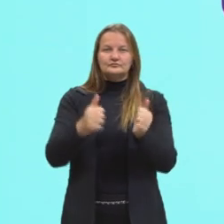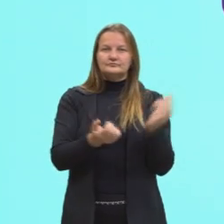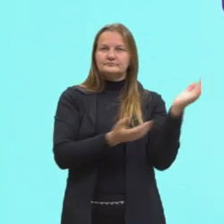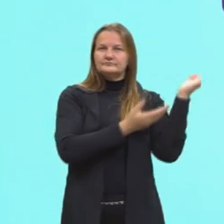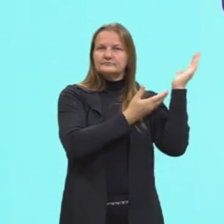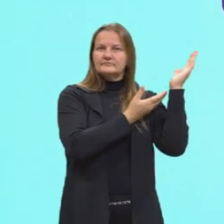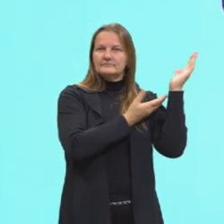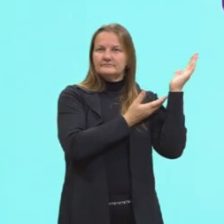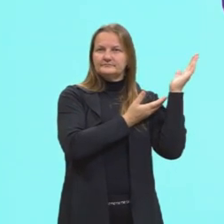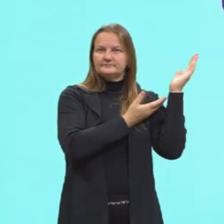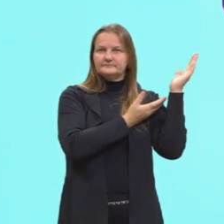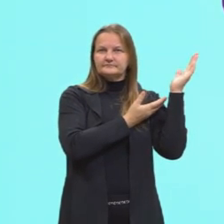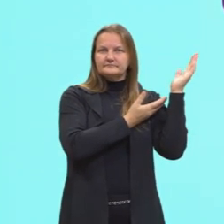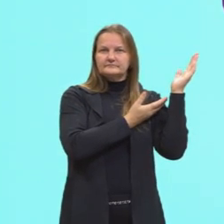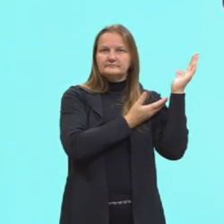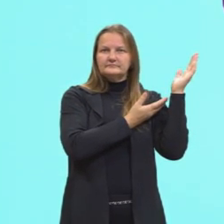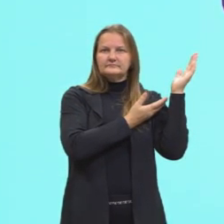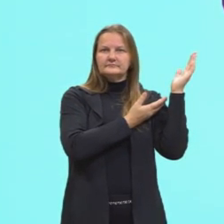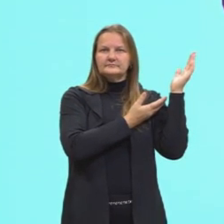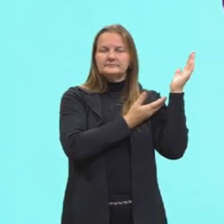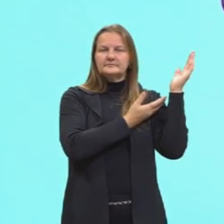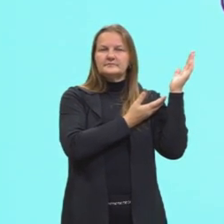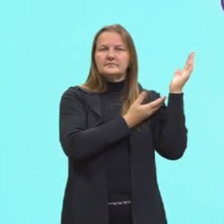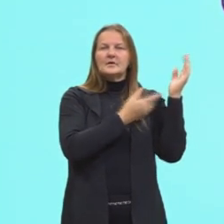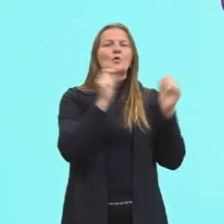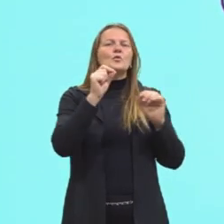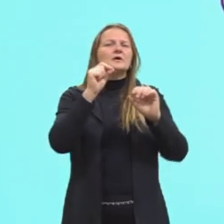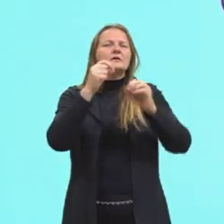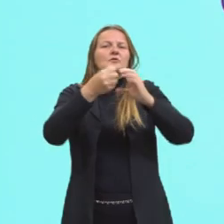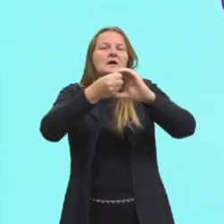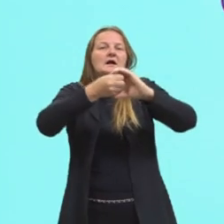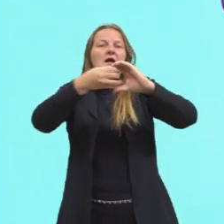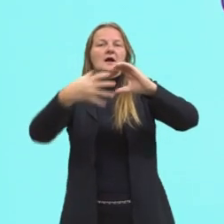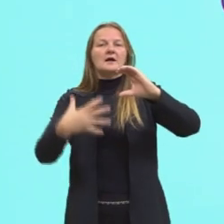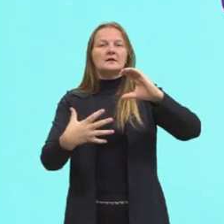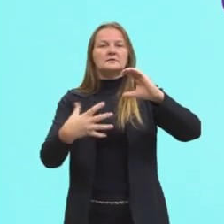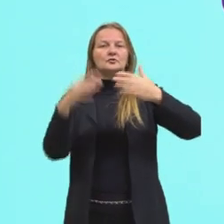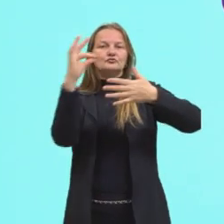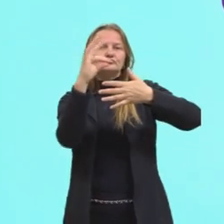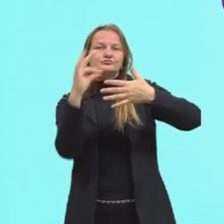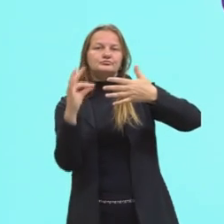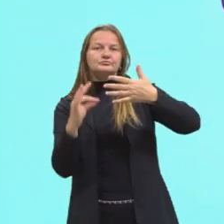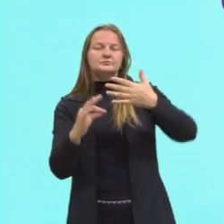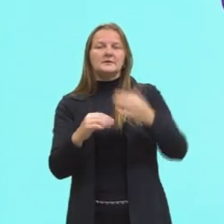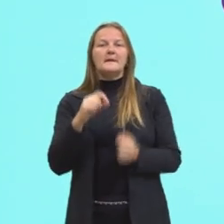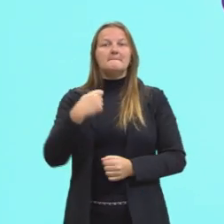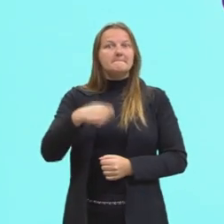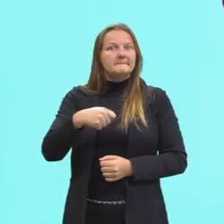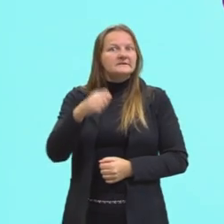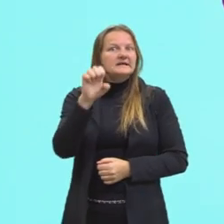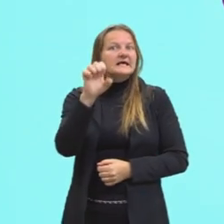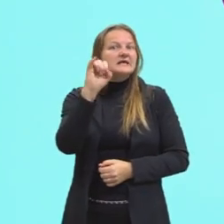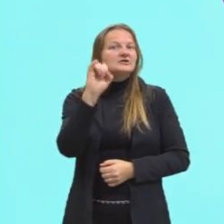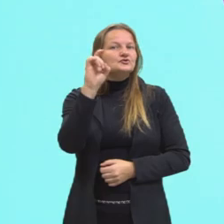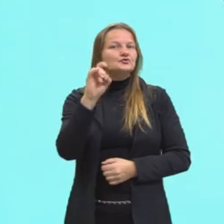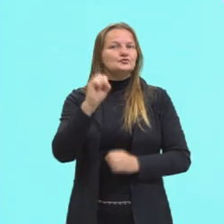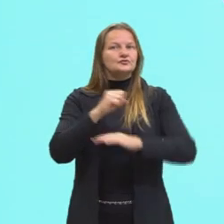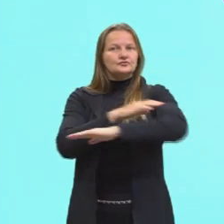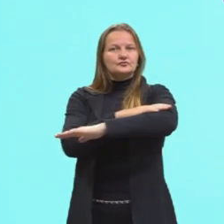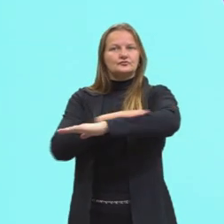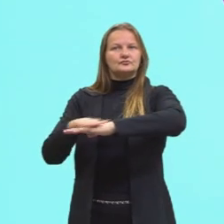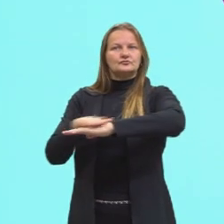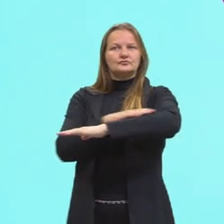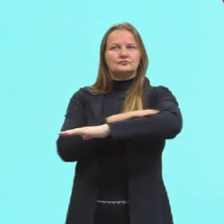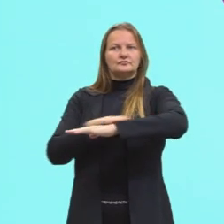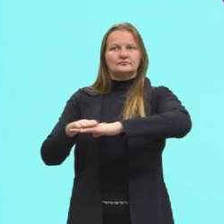de um gráfico de linhas, tá? Primeira coisa que a gente sempre observa, os eixos, né? Aqui nós temos o eixo horizontal,